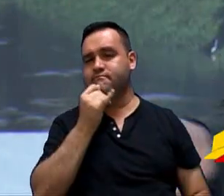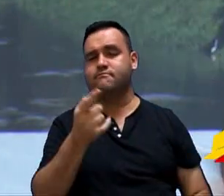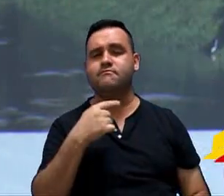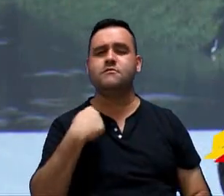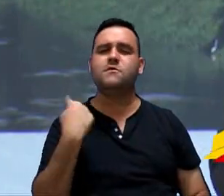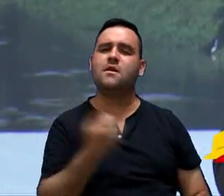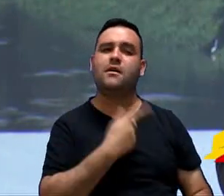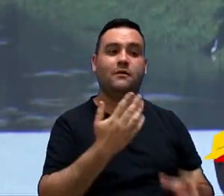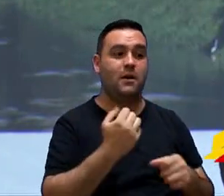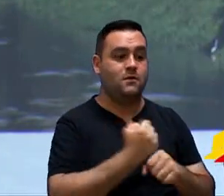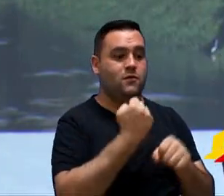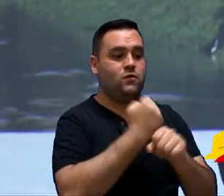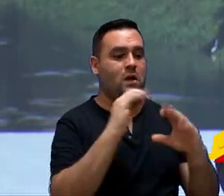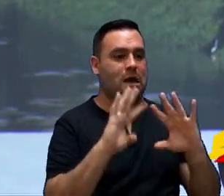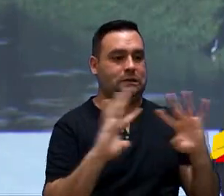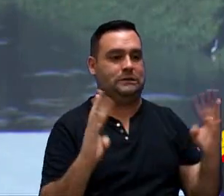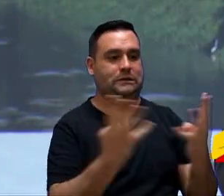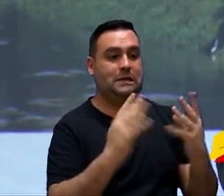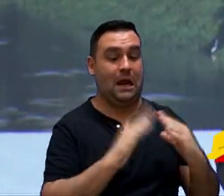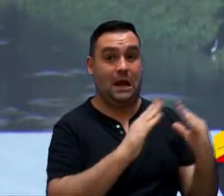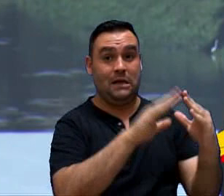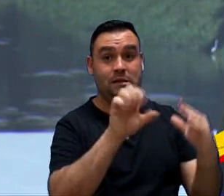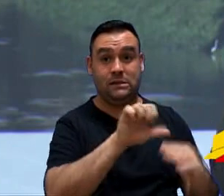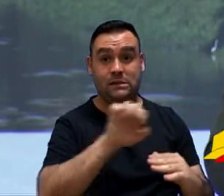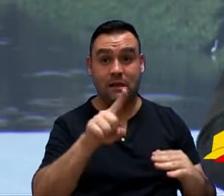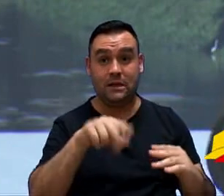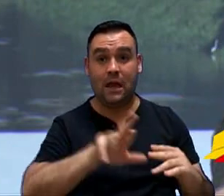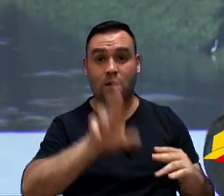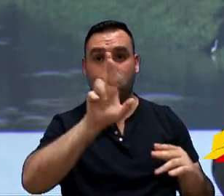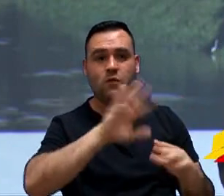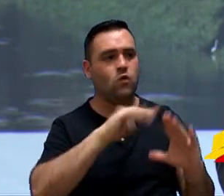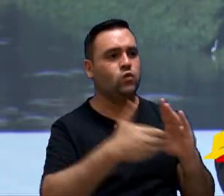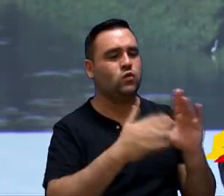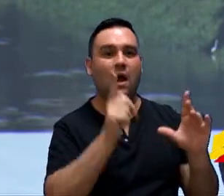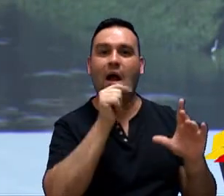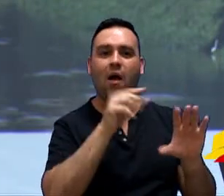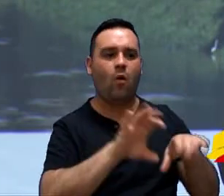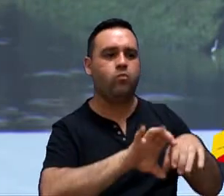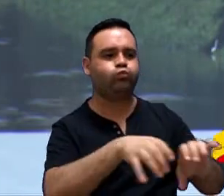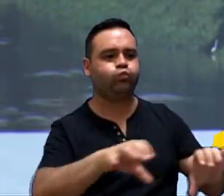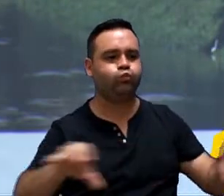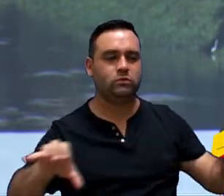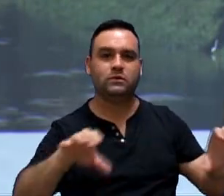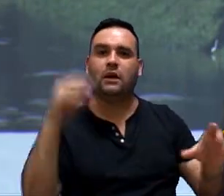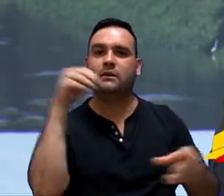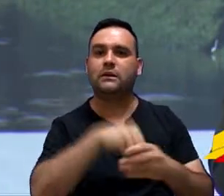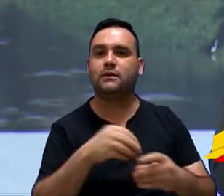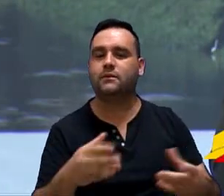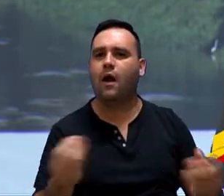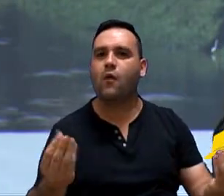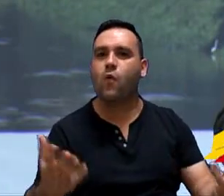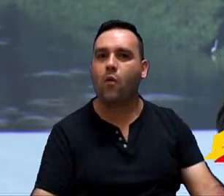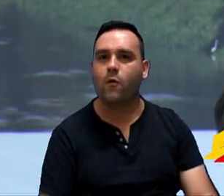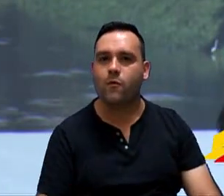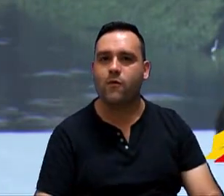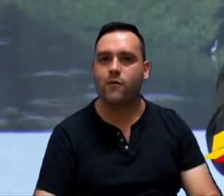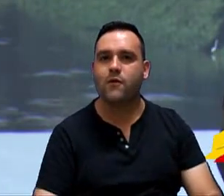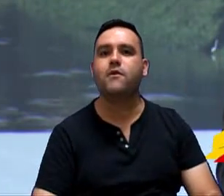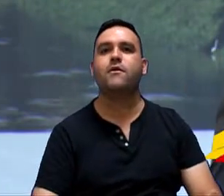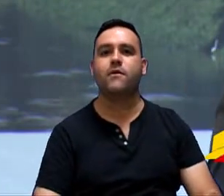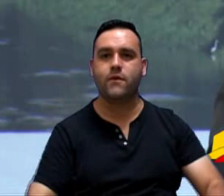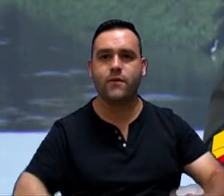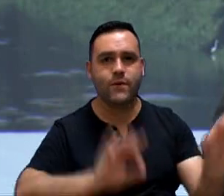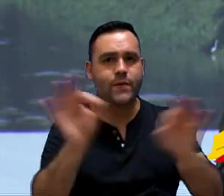Imagina se fosse fazer um novo conjunto habitacional, que o SAI fosse responsável por fazer toda a parte hidráulica do conjunto. Esse